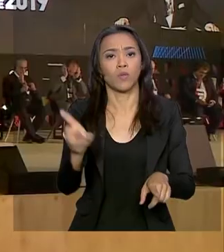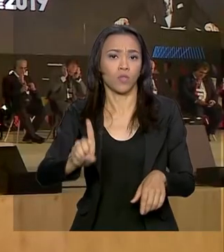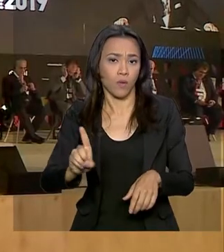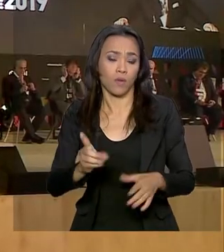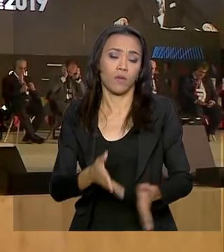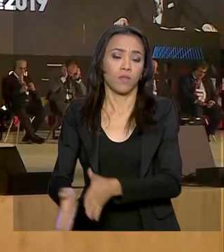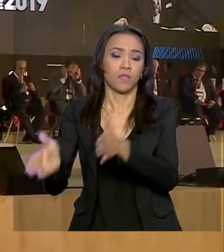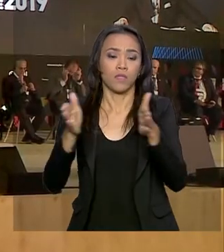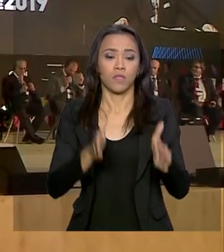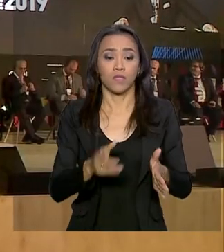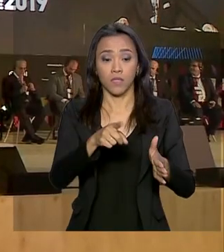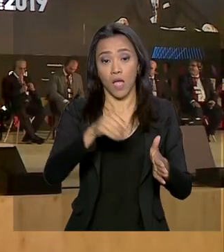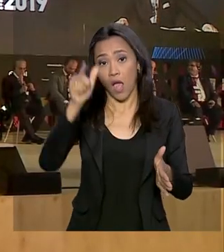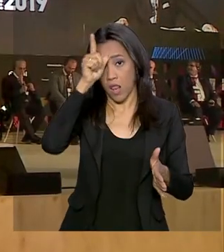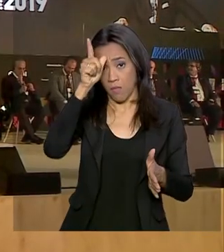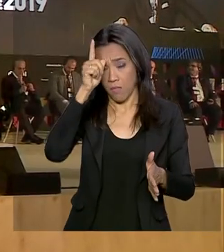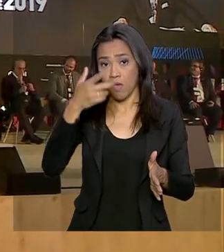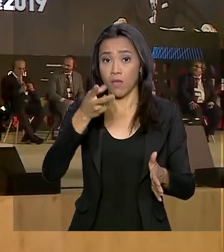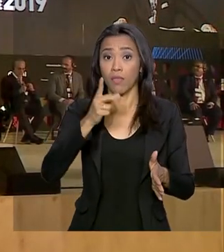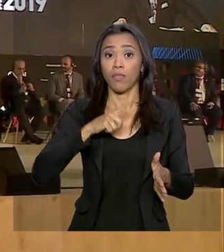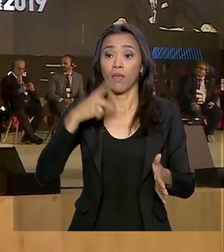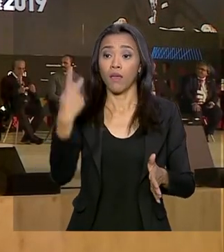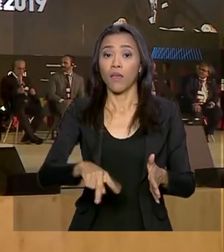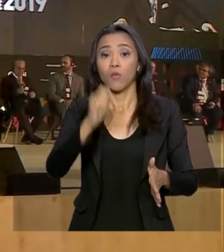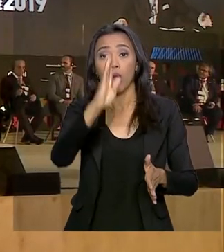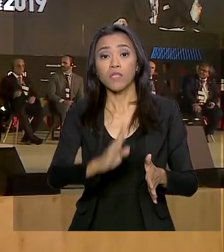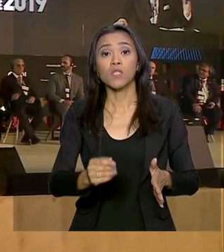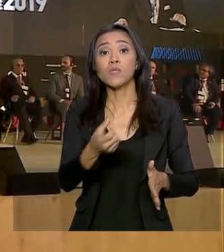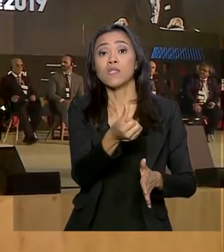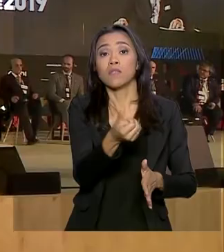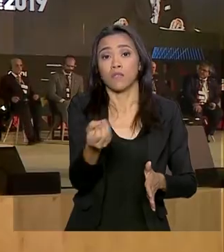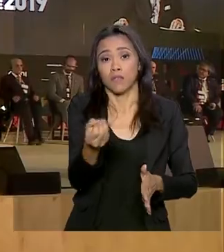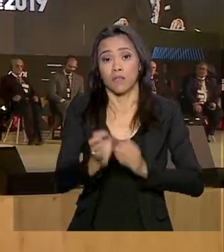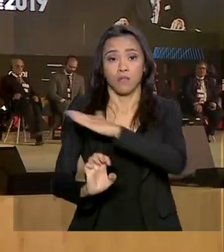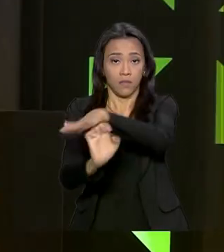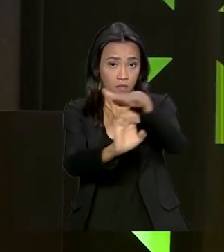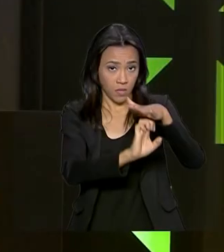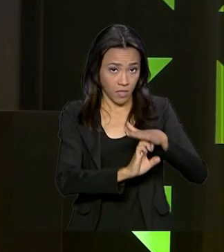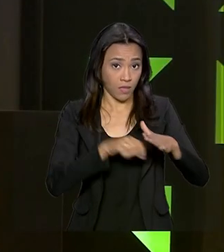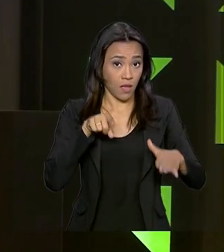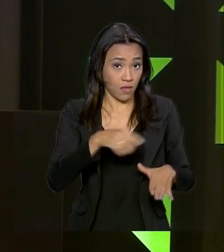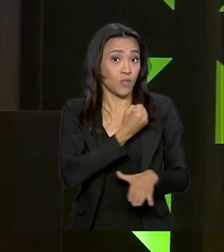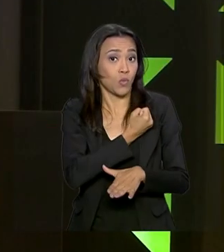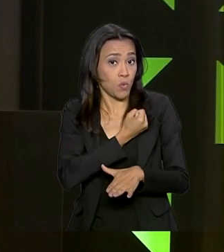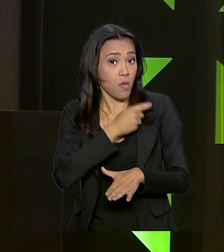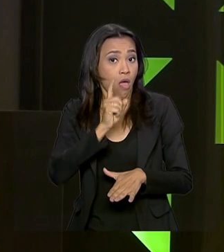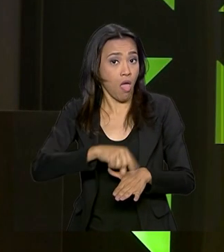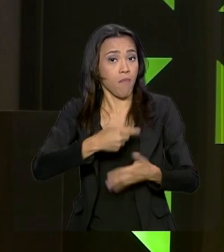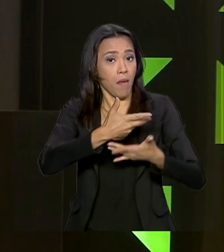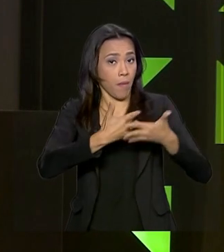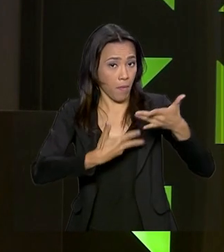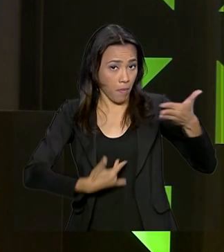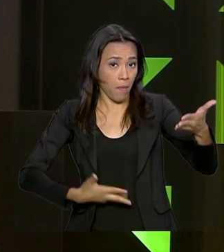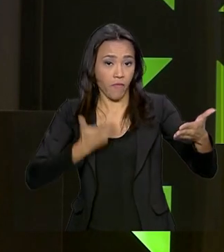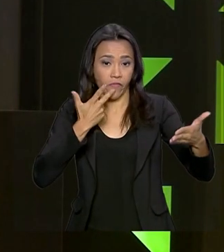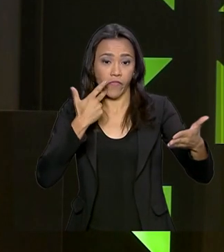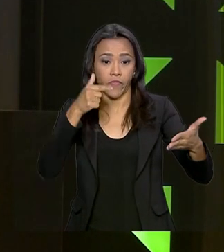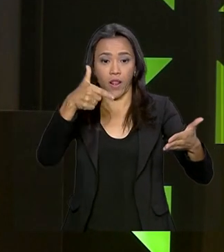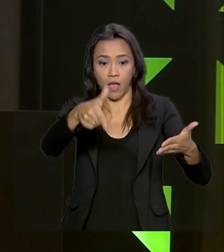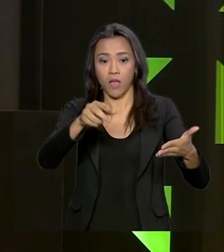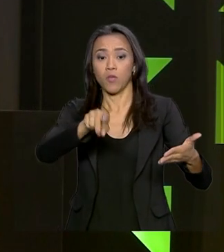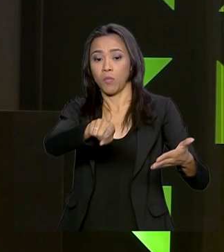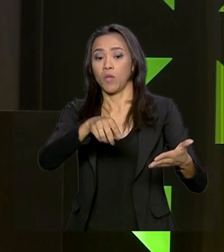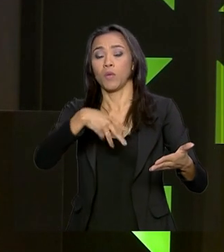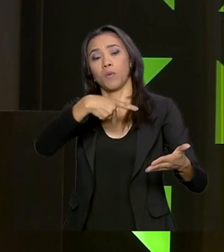Além disso, os alemães mantêm no país cerca de 1.600 empresas, números citados pelo presidente em exercício Hamilton Mourão,